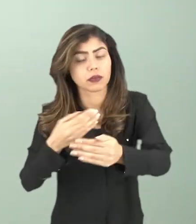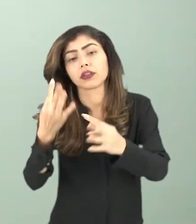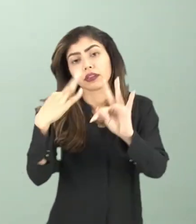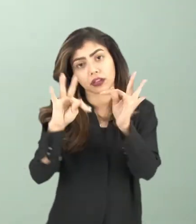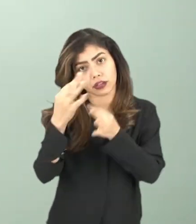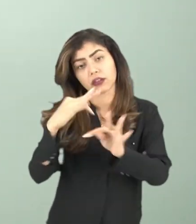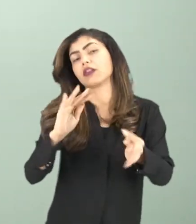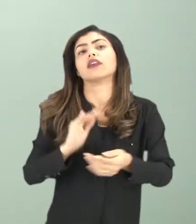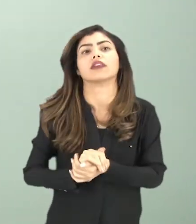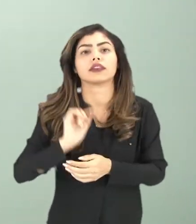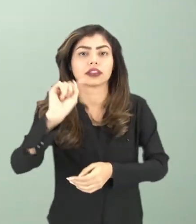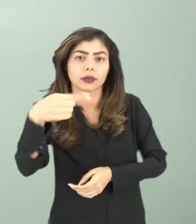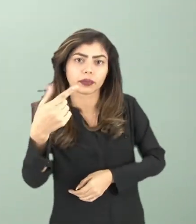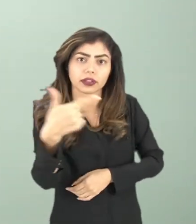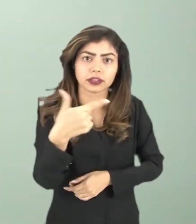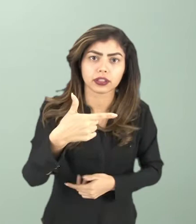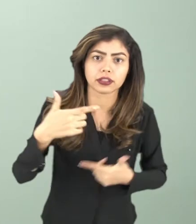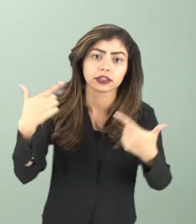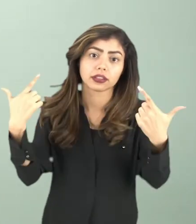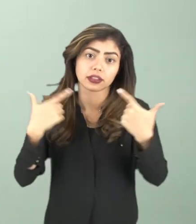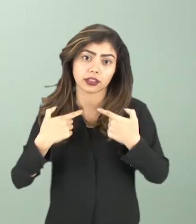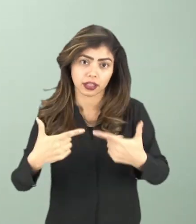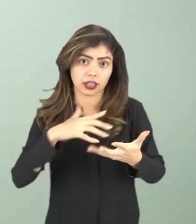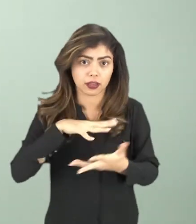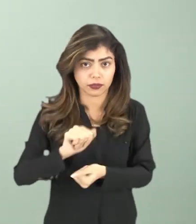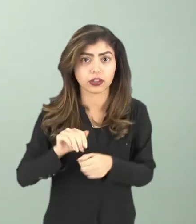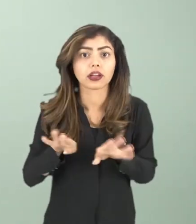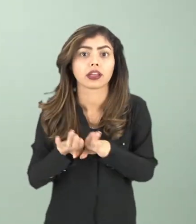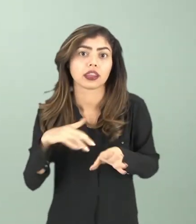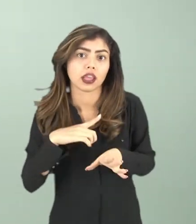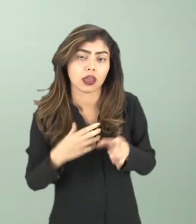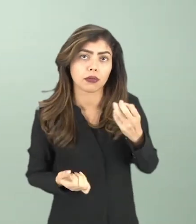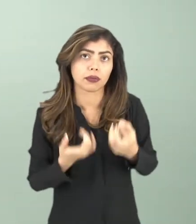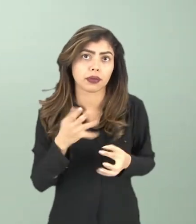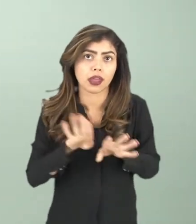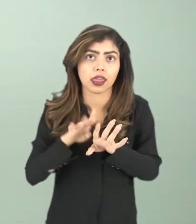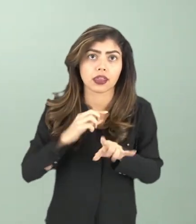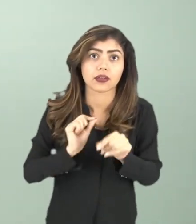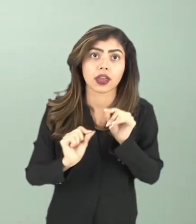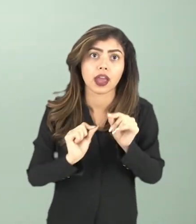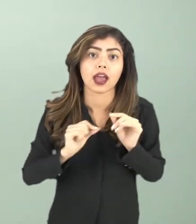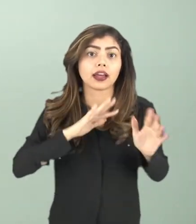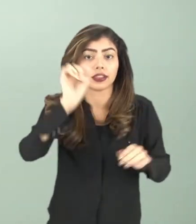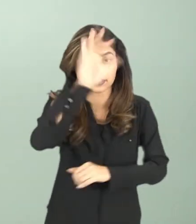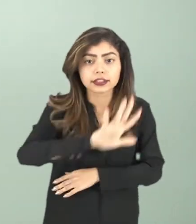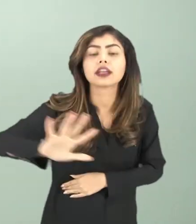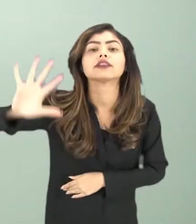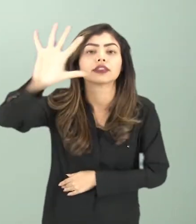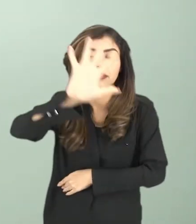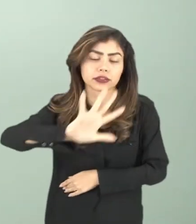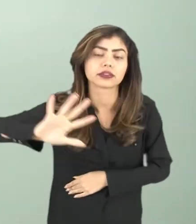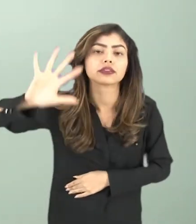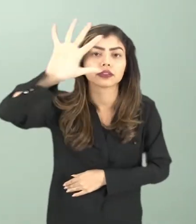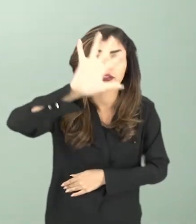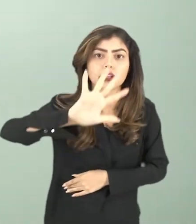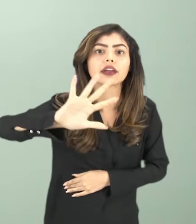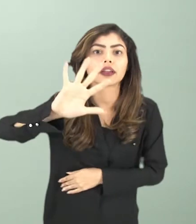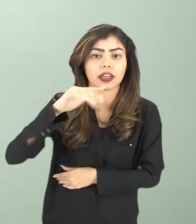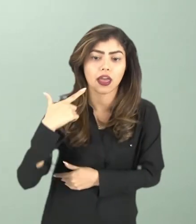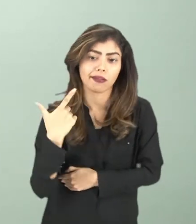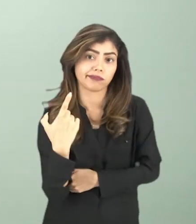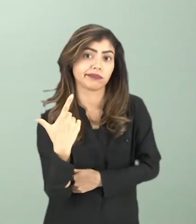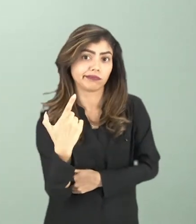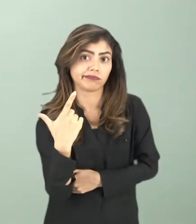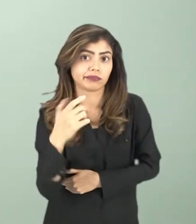tecnológico, depois da Segunda Guerra, ele é efervescente, a gente tem, aí, essas nações, com armamentos de